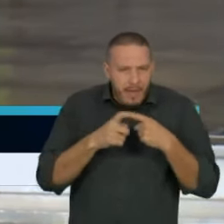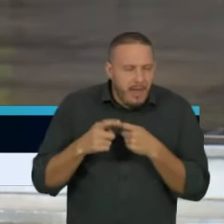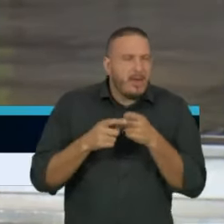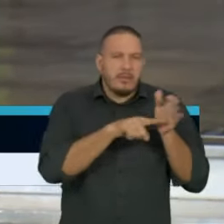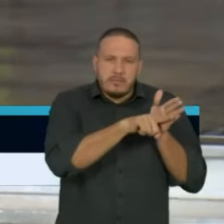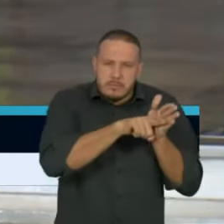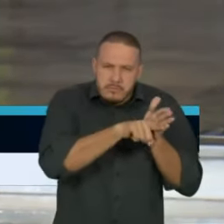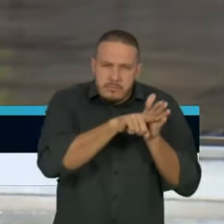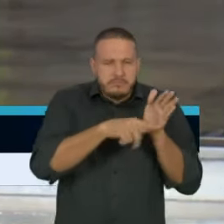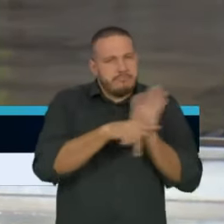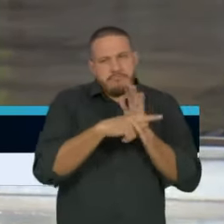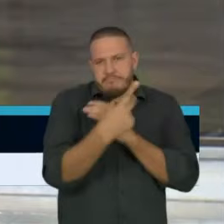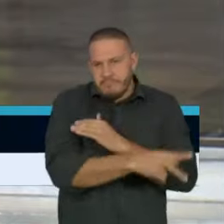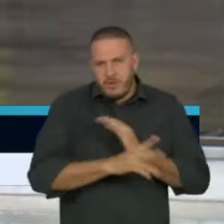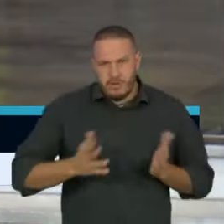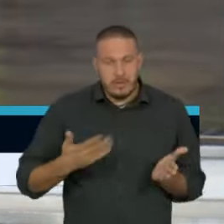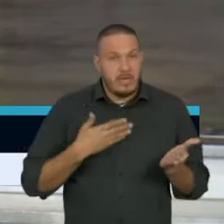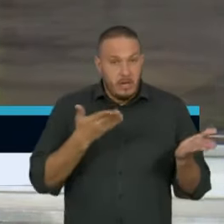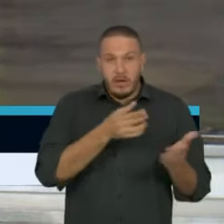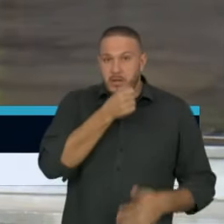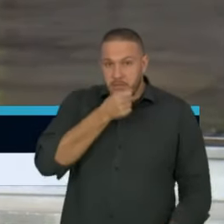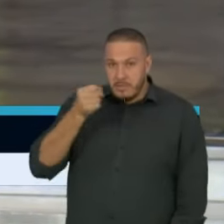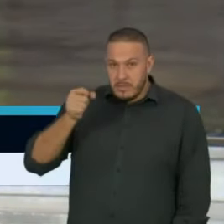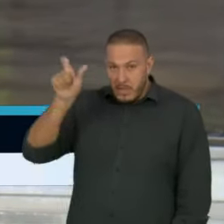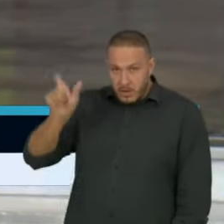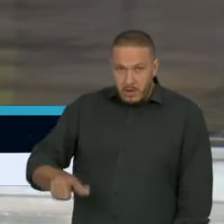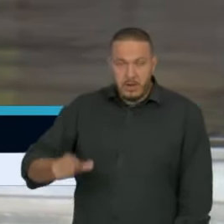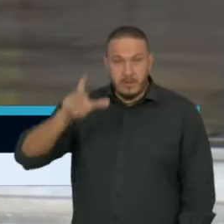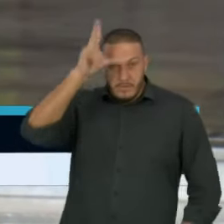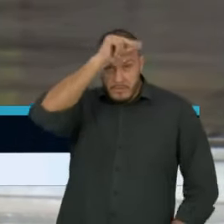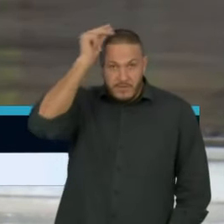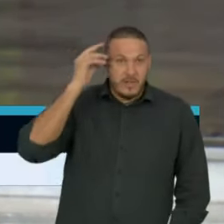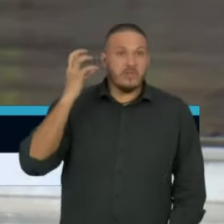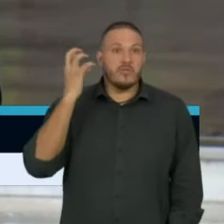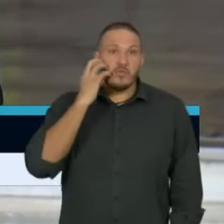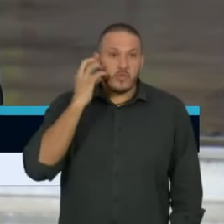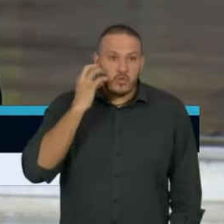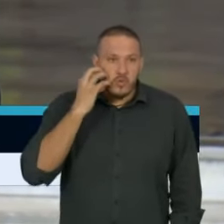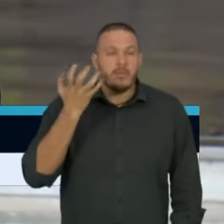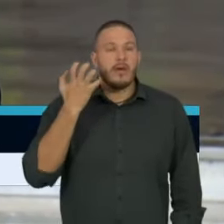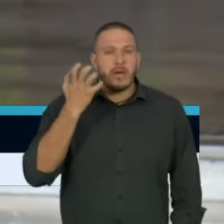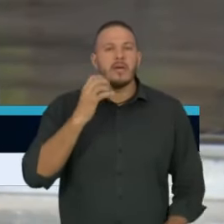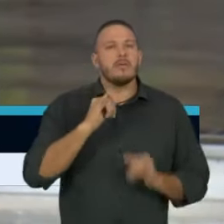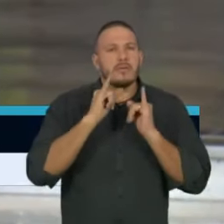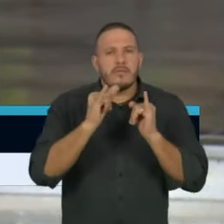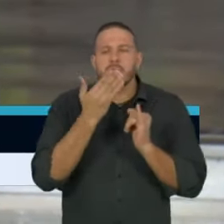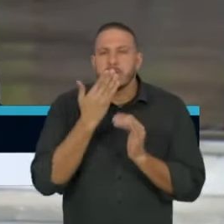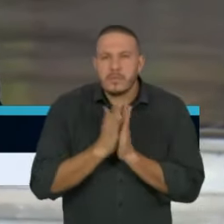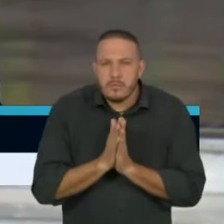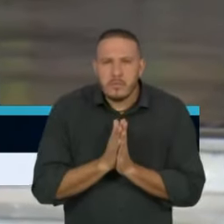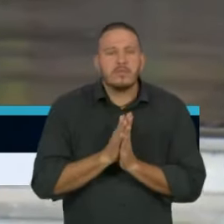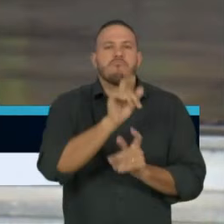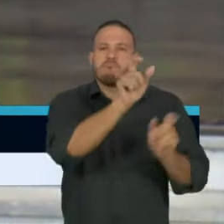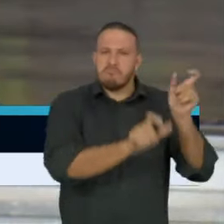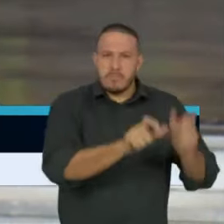especialistas. E, ao passar a palavra para o prefeito da capital de São Paulo, quero recomendar também que prefeitas e prefeitos que estão